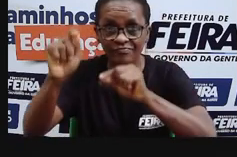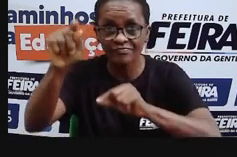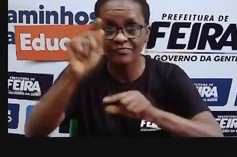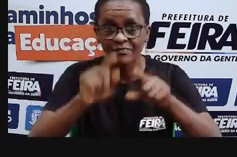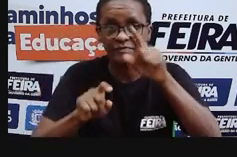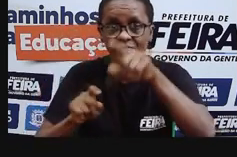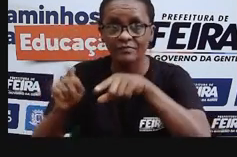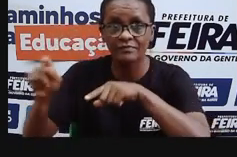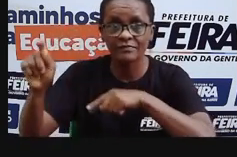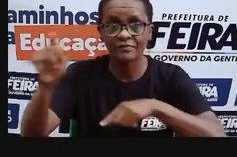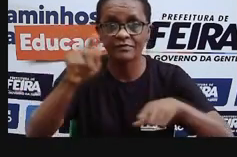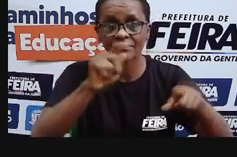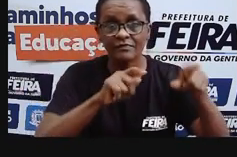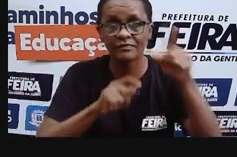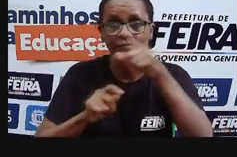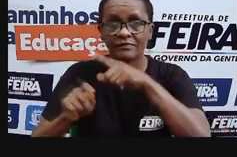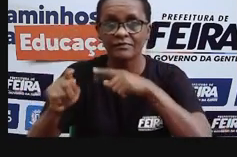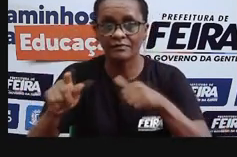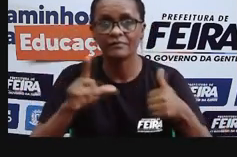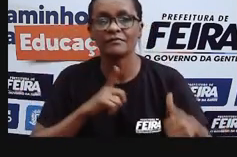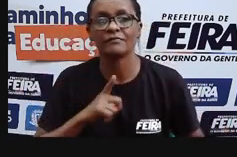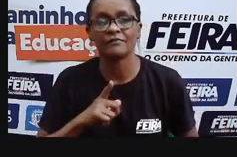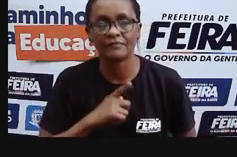Está em inglês, mas vai trazer...